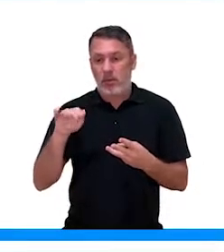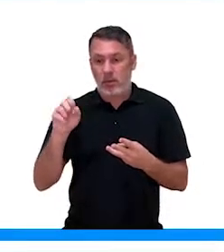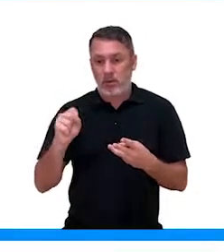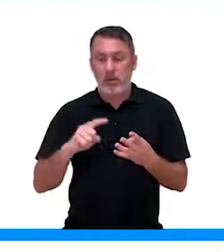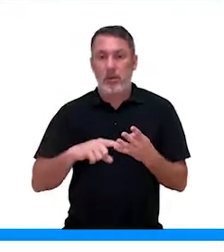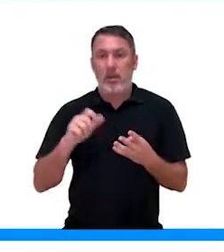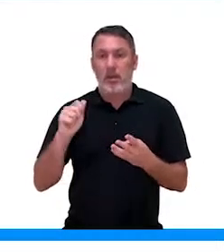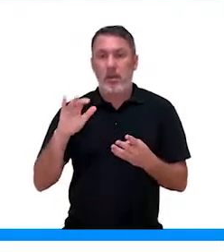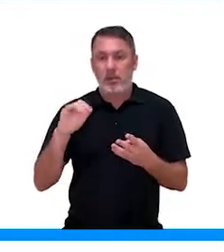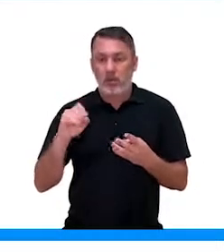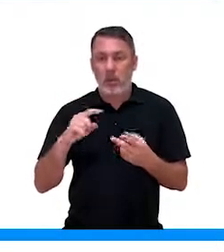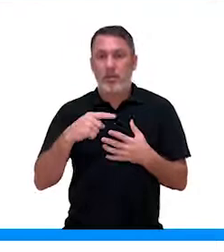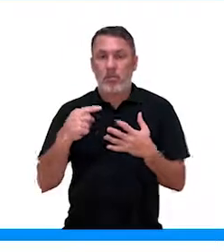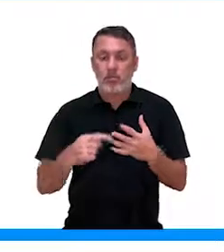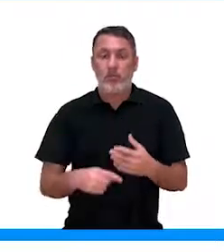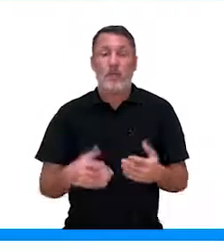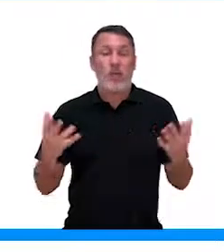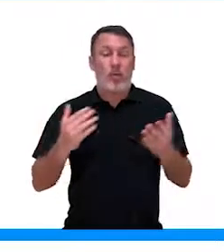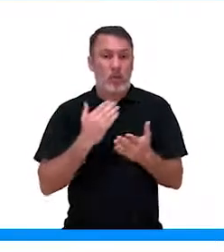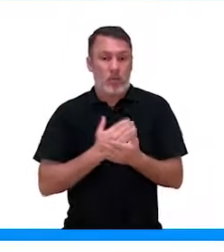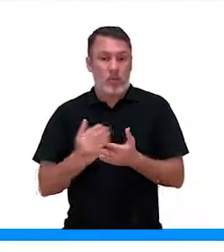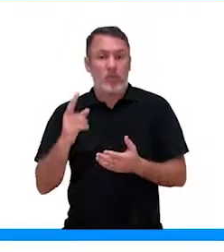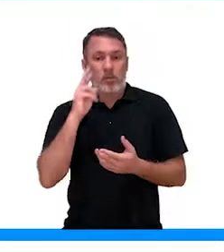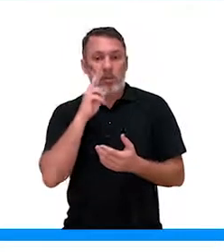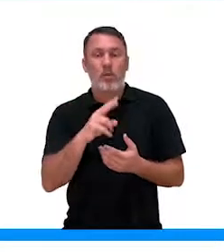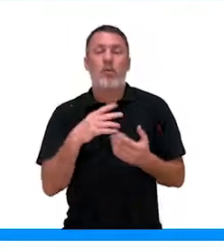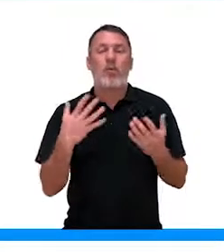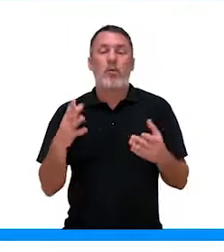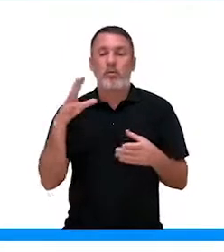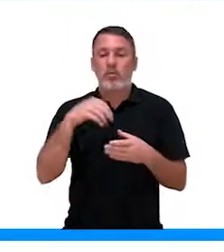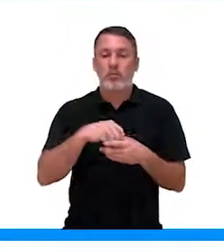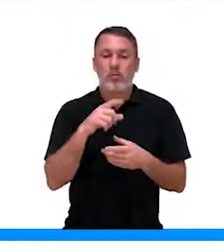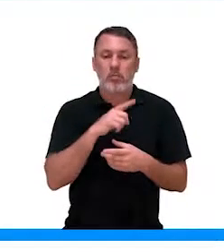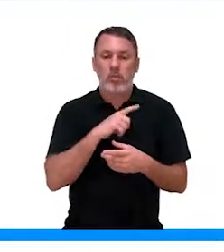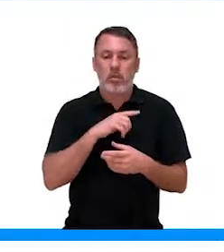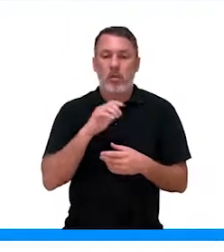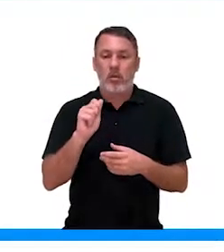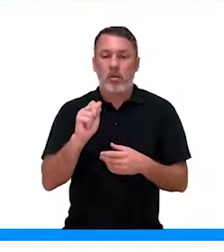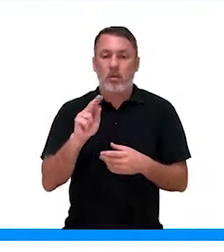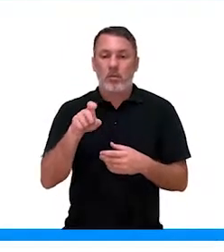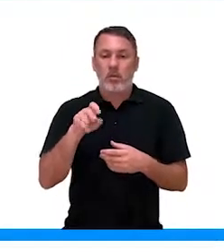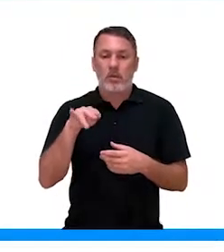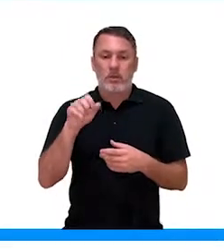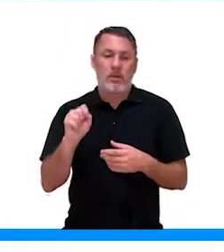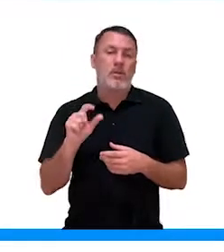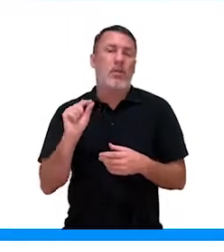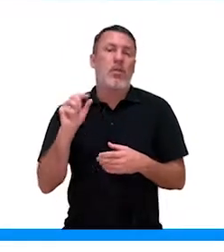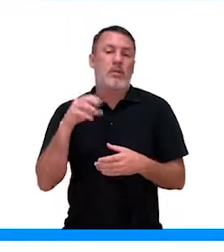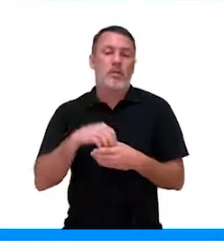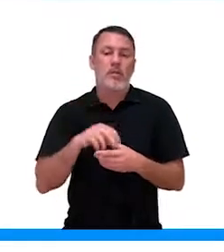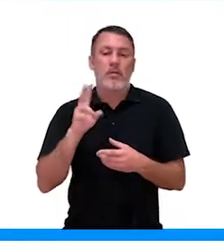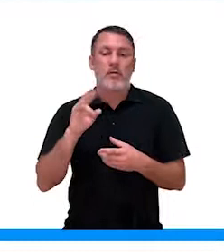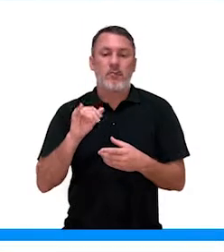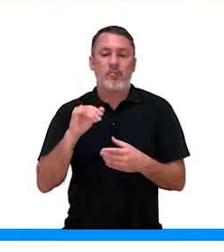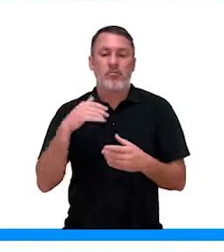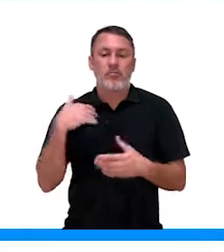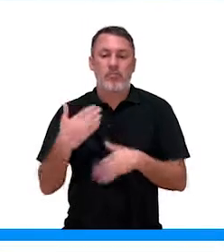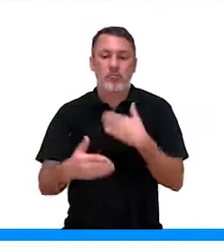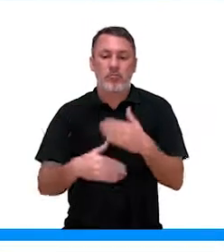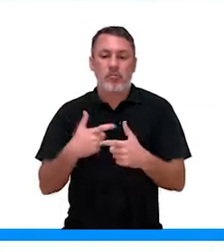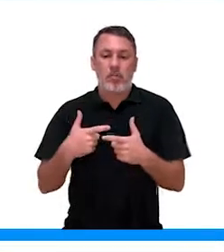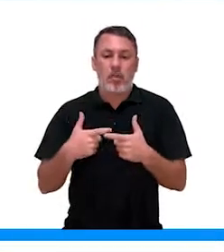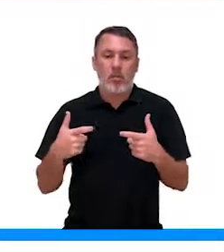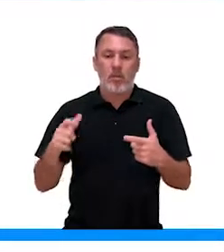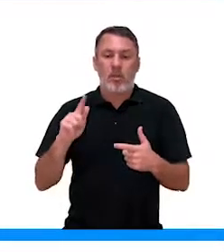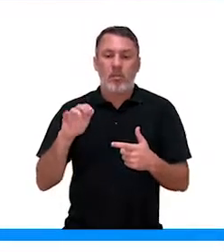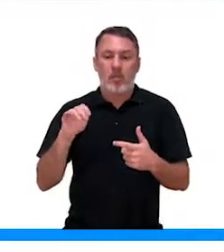abcísico e o etileno. Para a gente começar, vamos falar das alxinas. Quem são elas? Elas vão promover